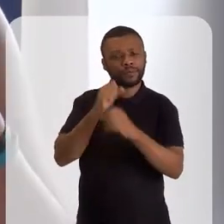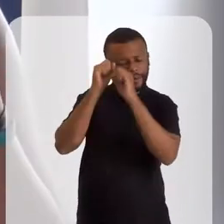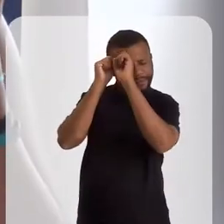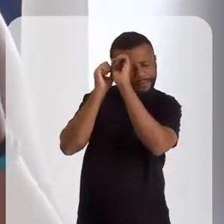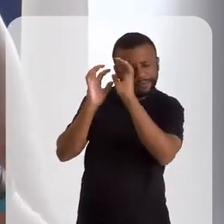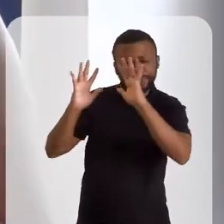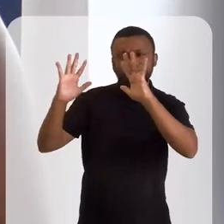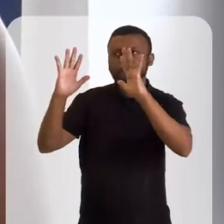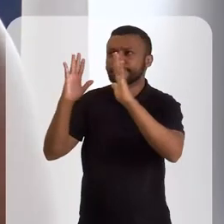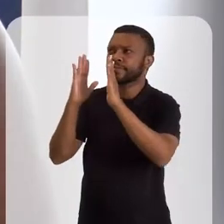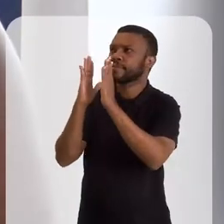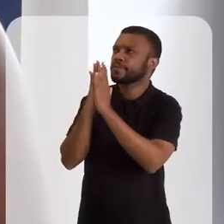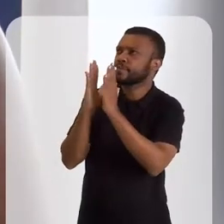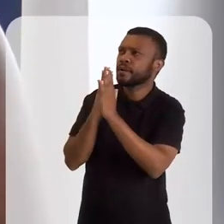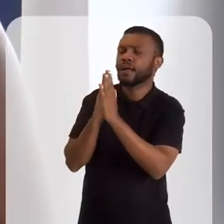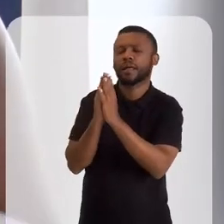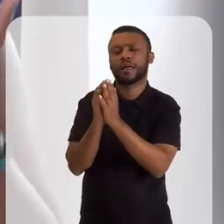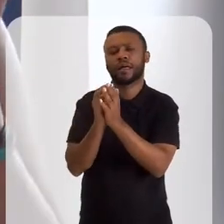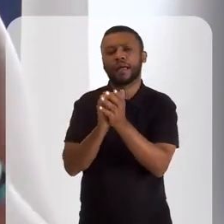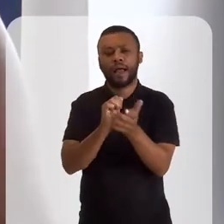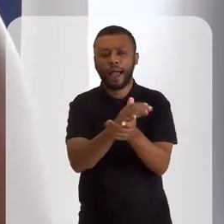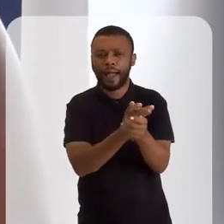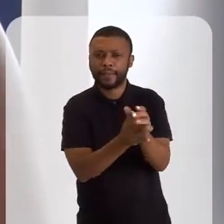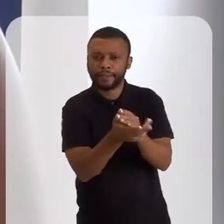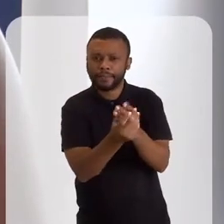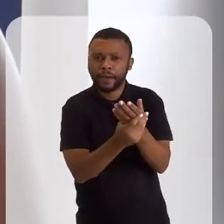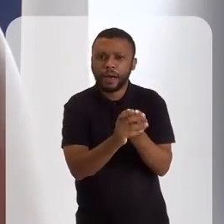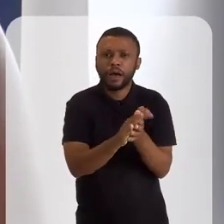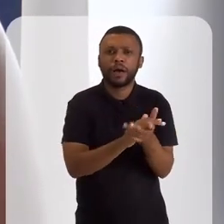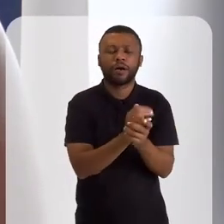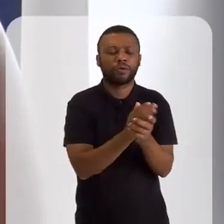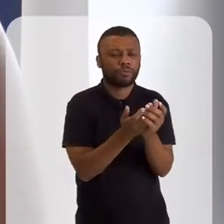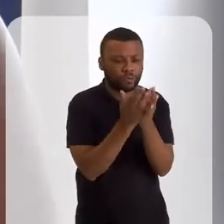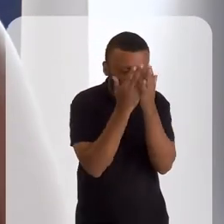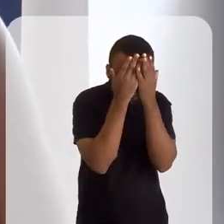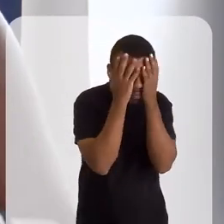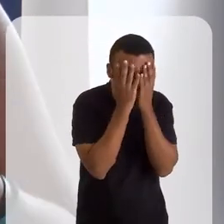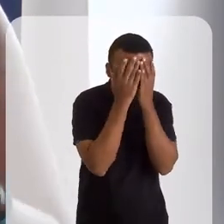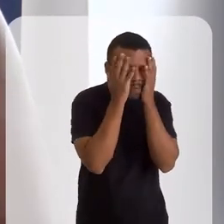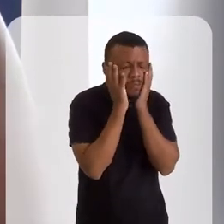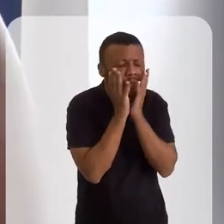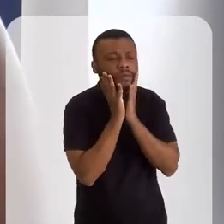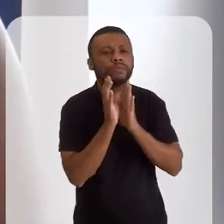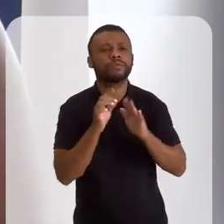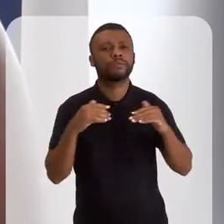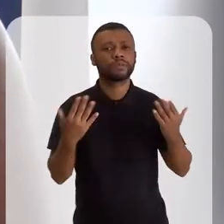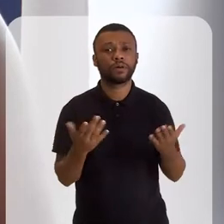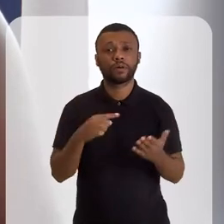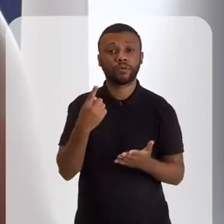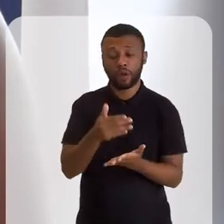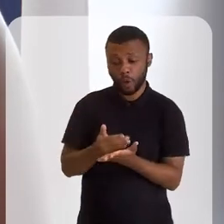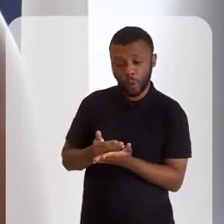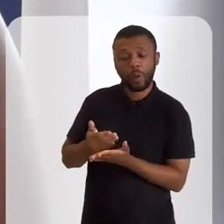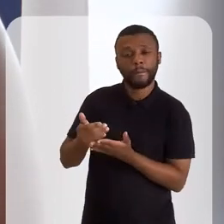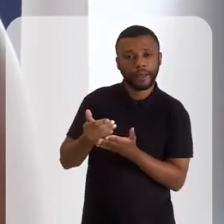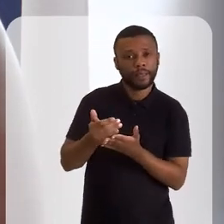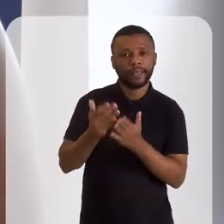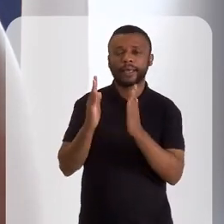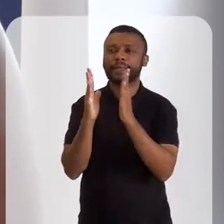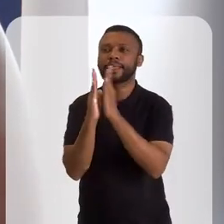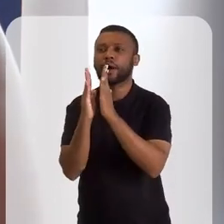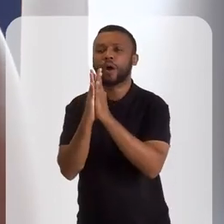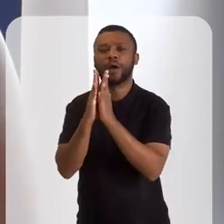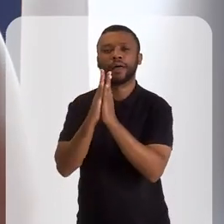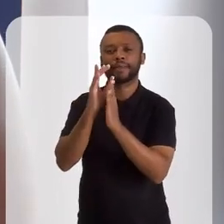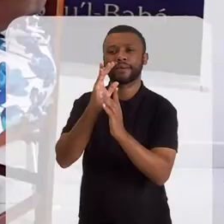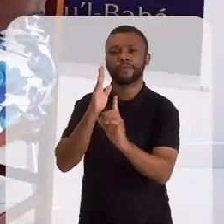que você tenha alguma coisa, capete, ou você pode estar de qualquer jeito. E aí a gente começa essa oração Você pode estar numa cadeira,